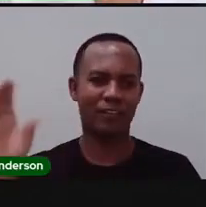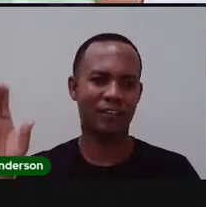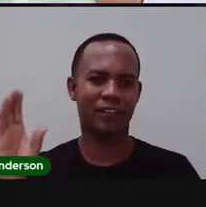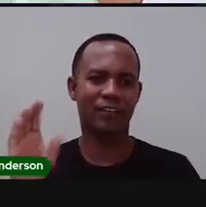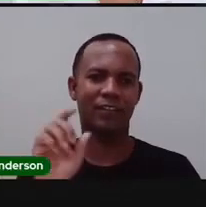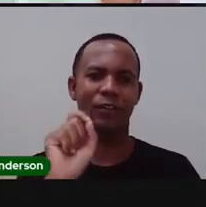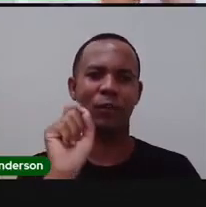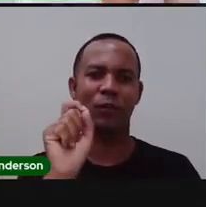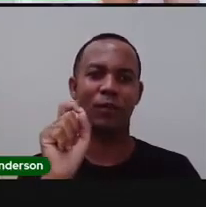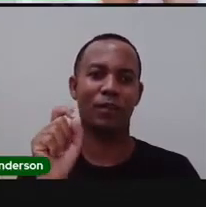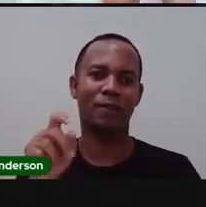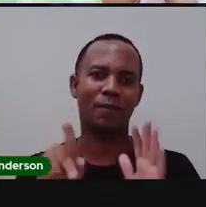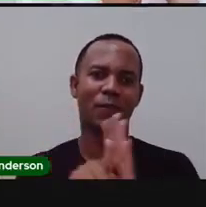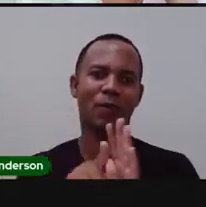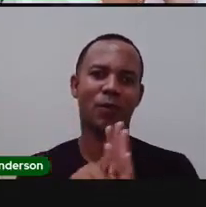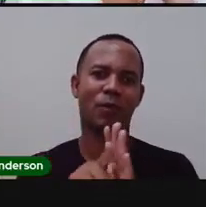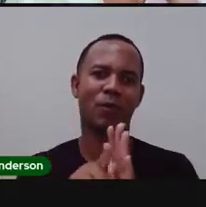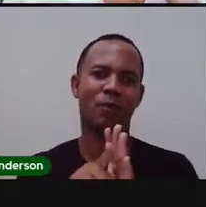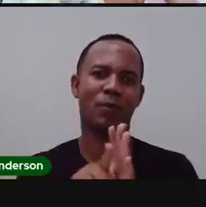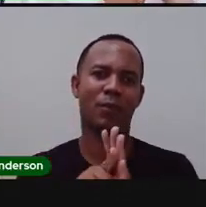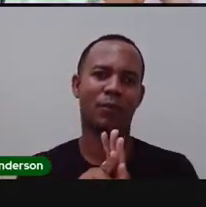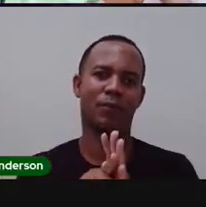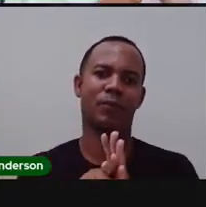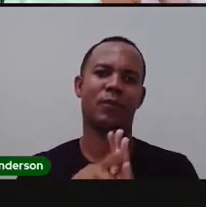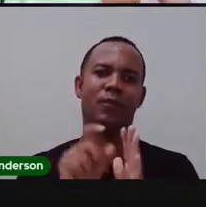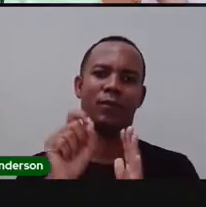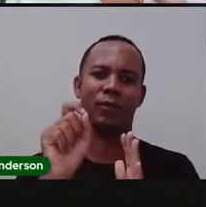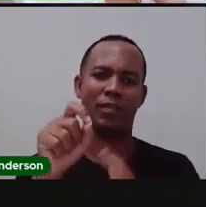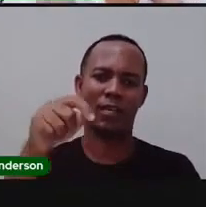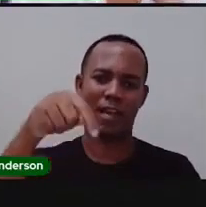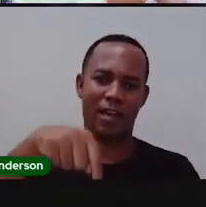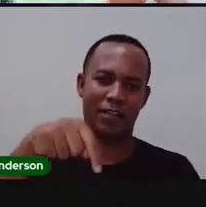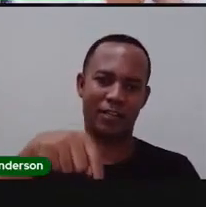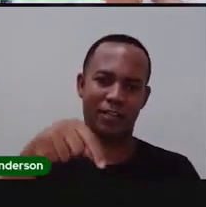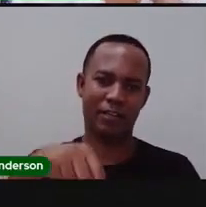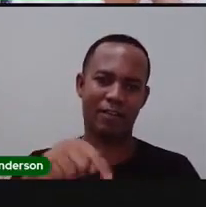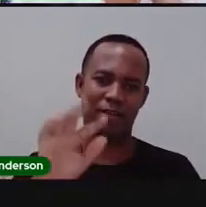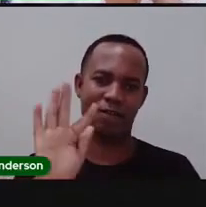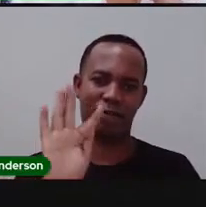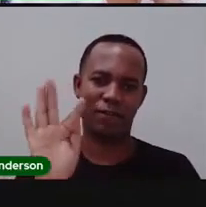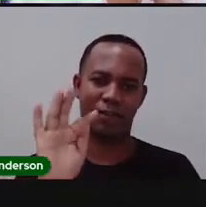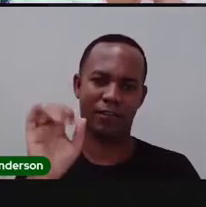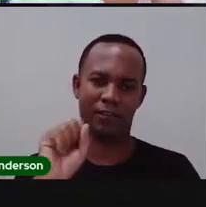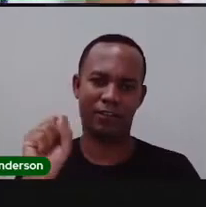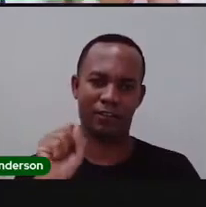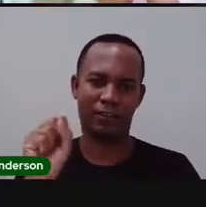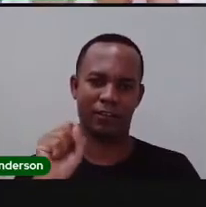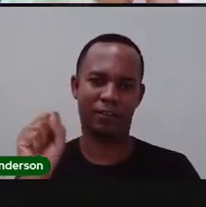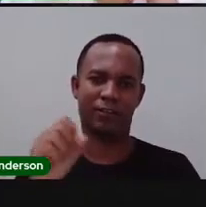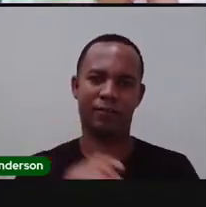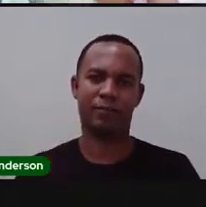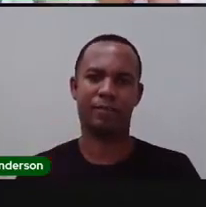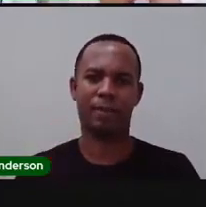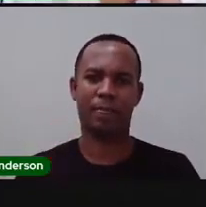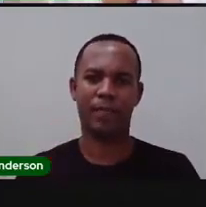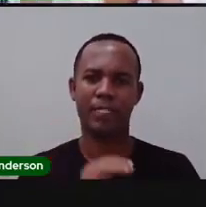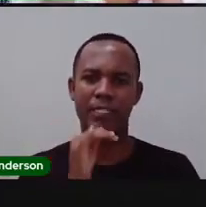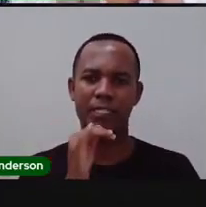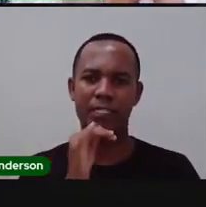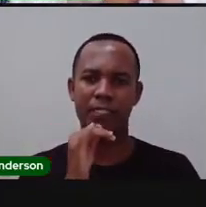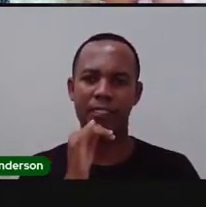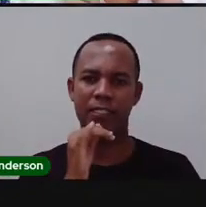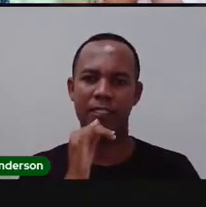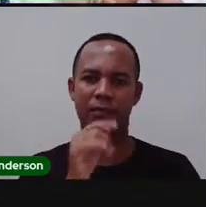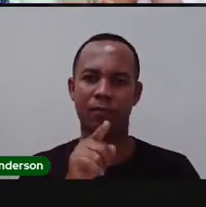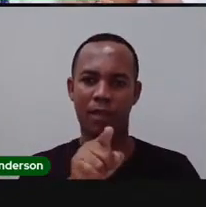Passos. A igreja Senhor dos Passos, ela fica localizada do outro lado da prefeitura. A prefeitura está de um lado, a